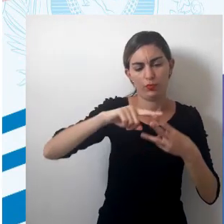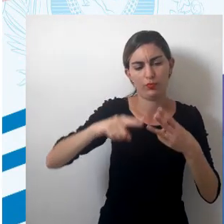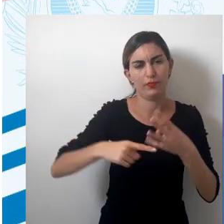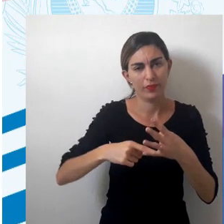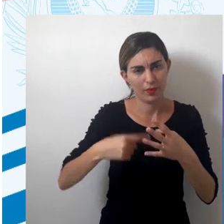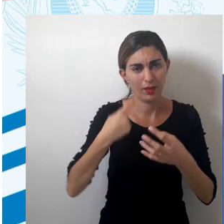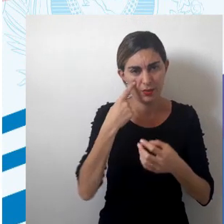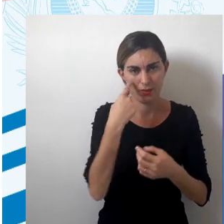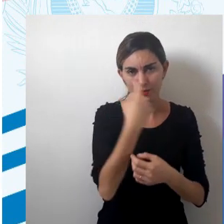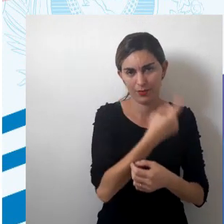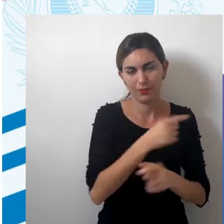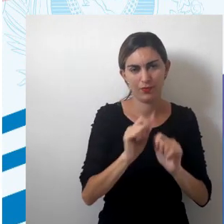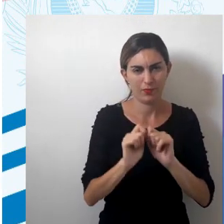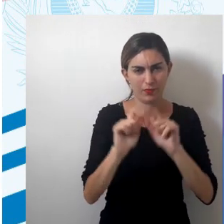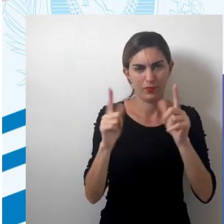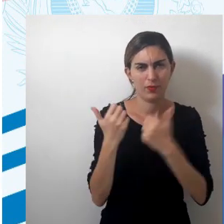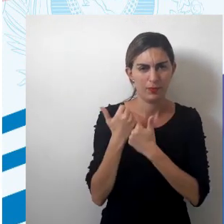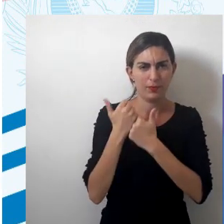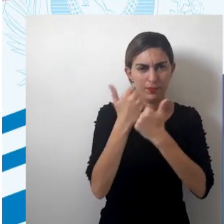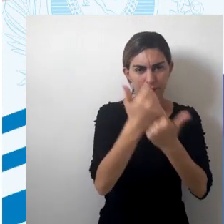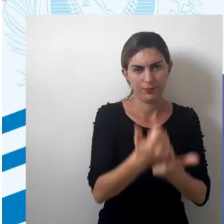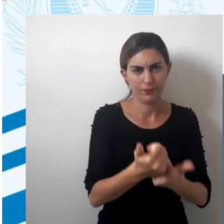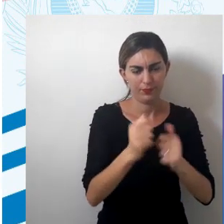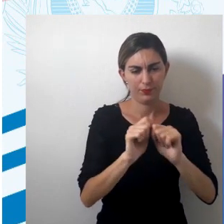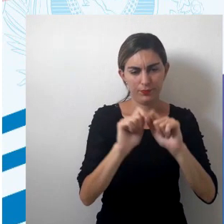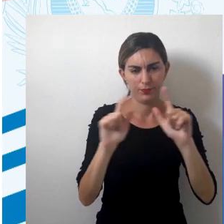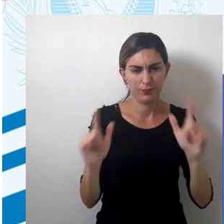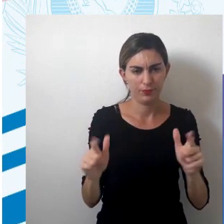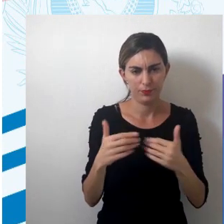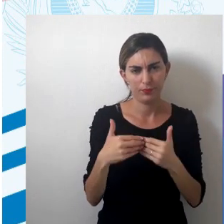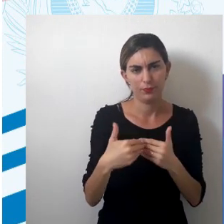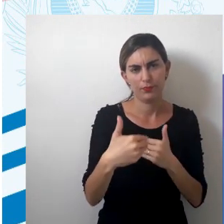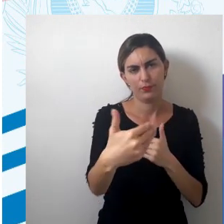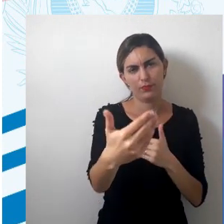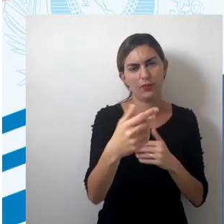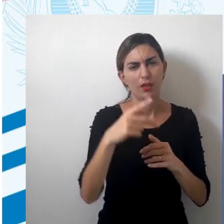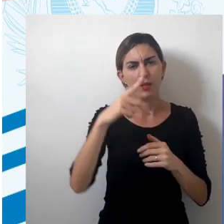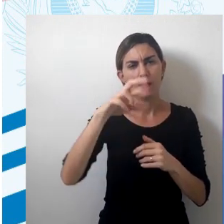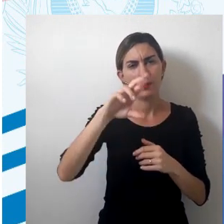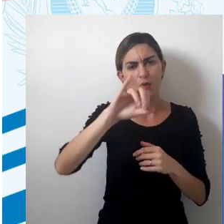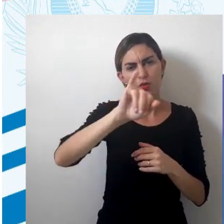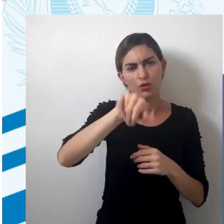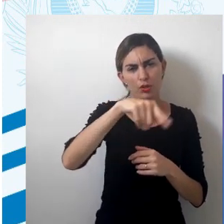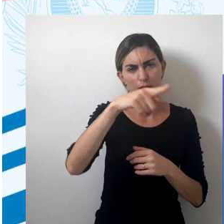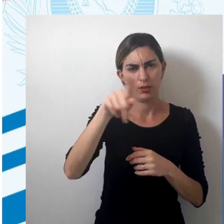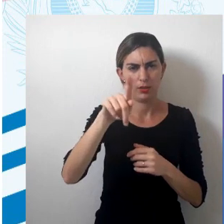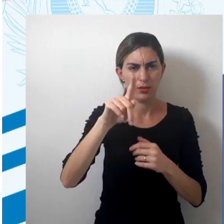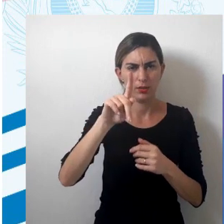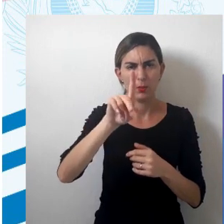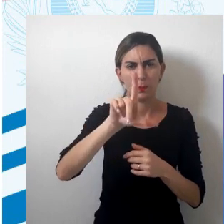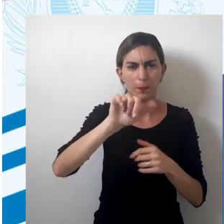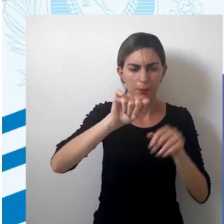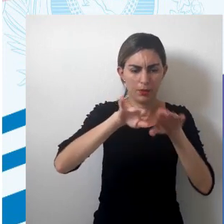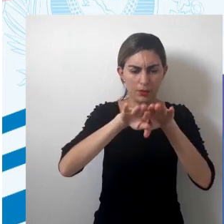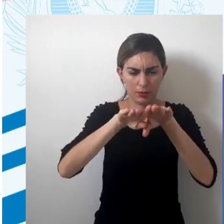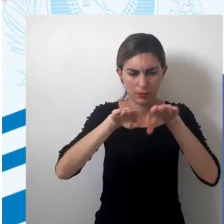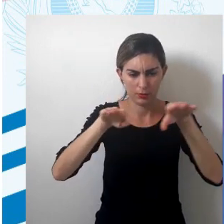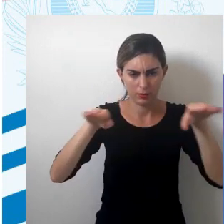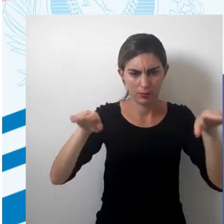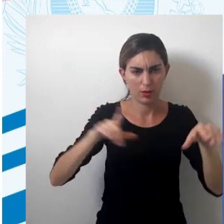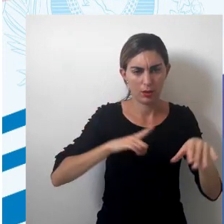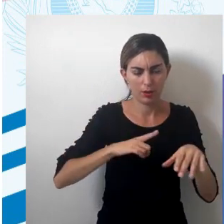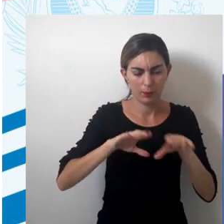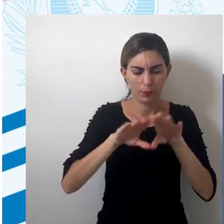conforme a gente pode ver representada aí na tela. Inicialmente, a projeção plano azimutal tem